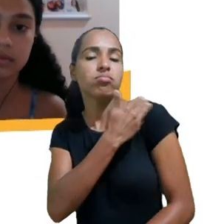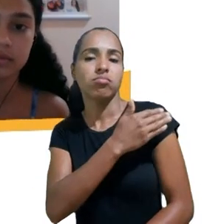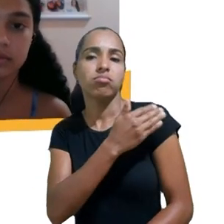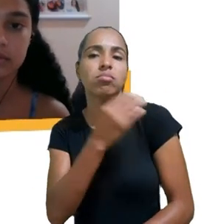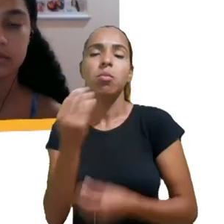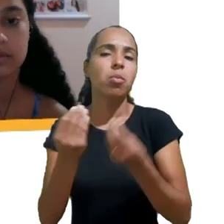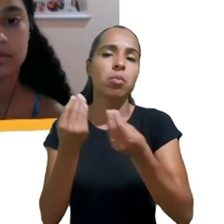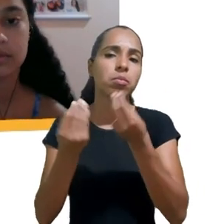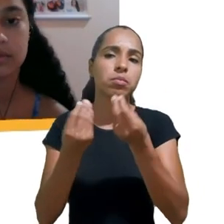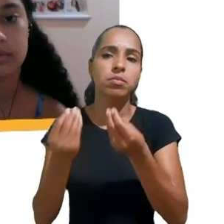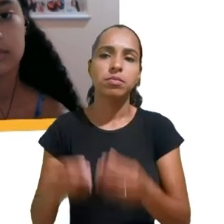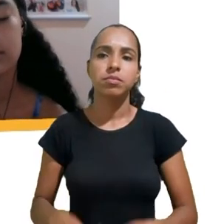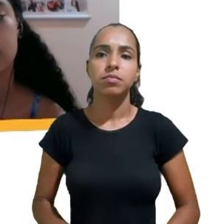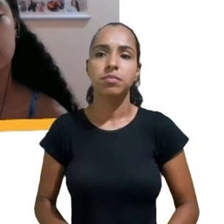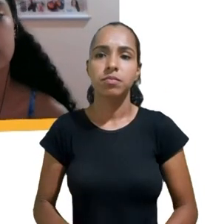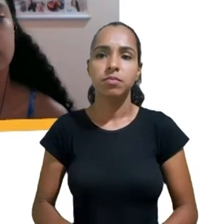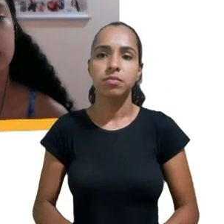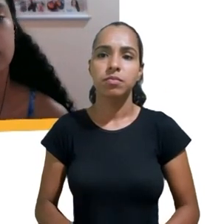Sim.